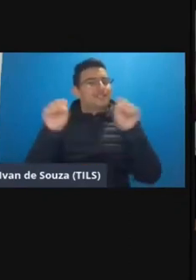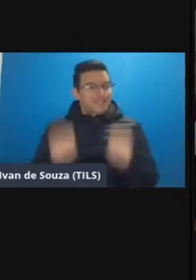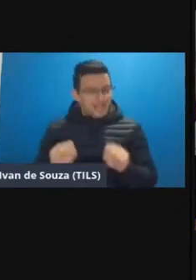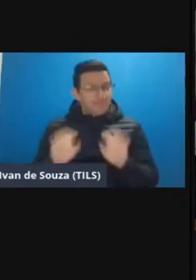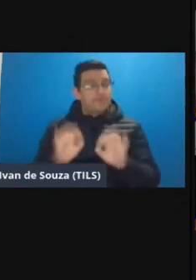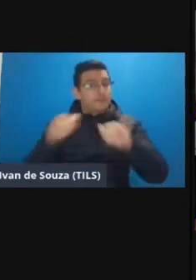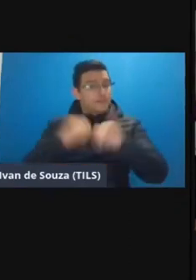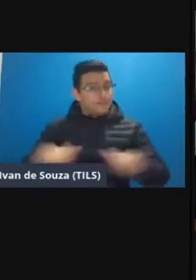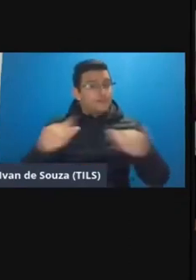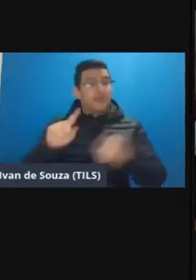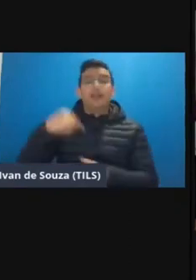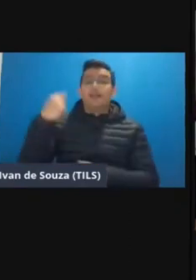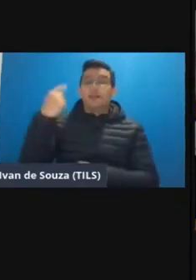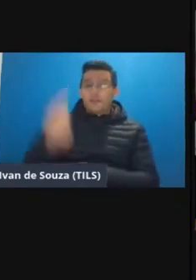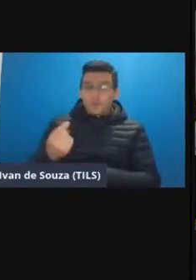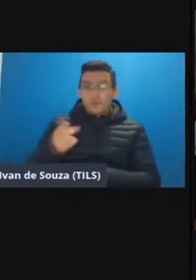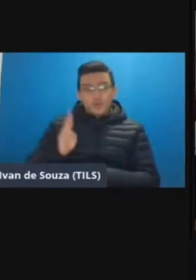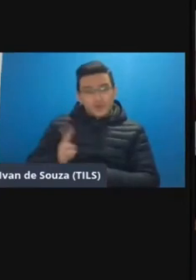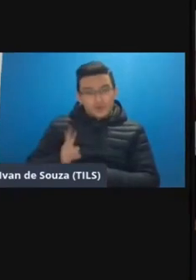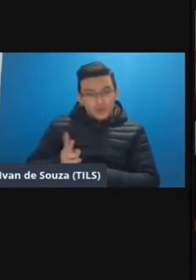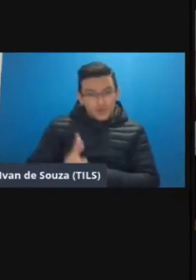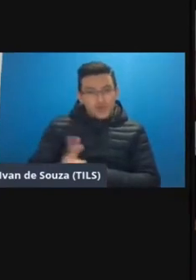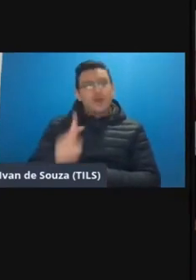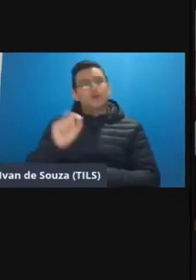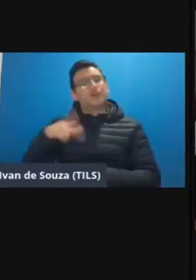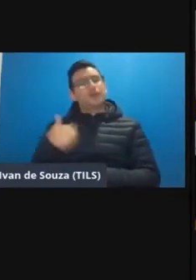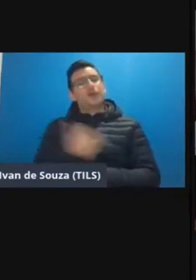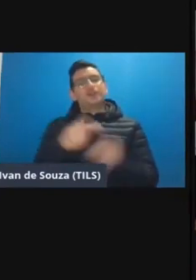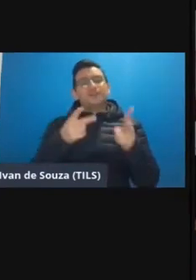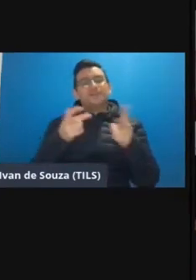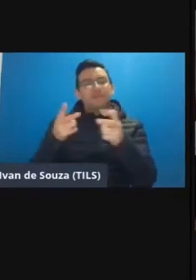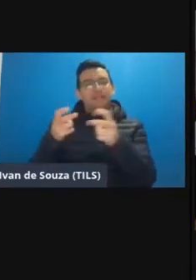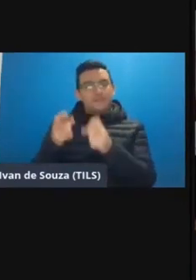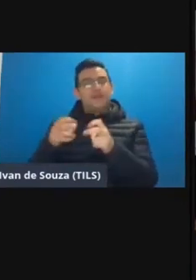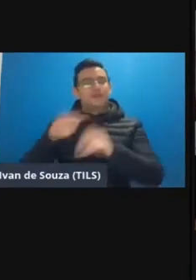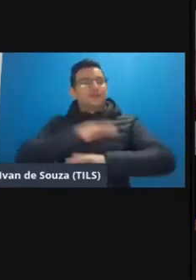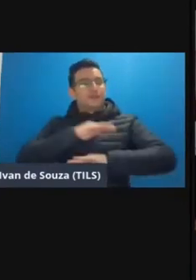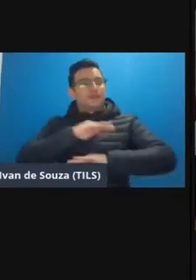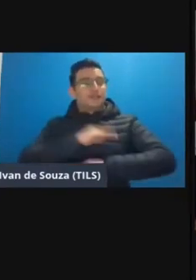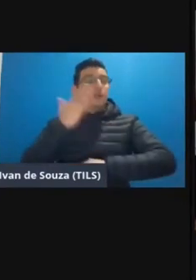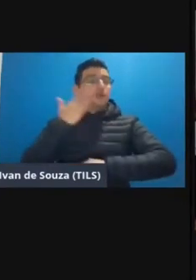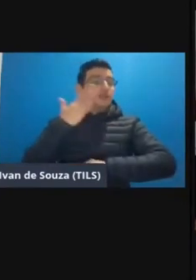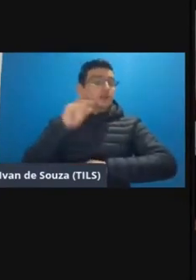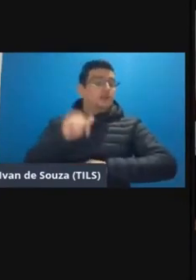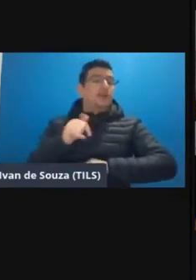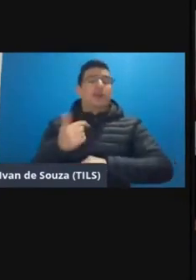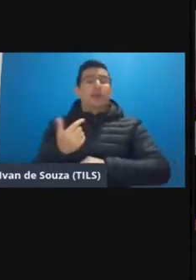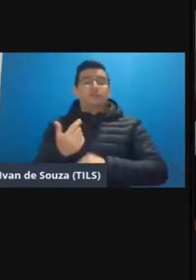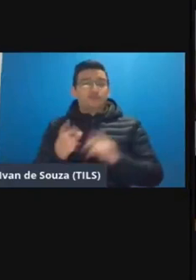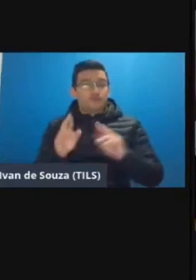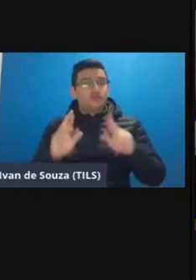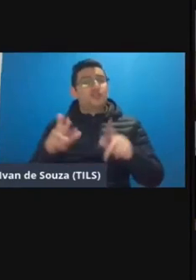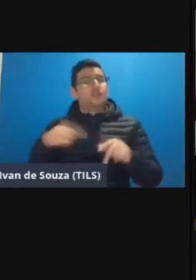depois é avançando nós olhando para essa situação sabendo que era uma excepcionalidade